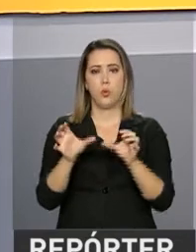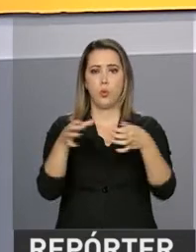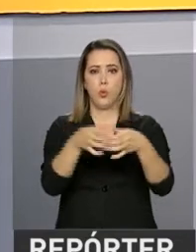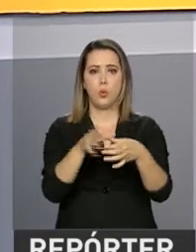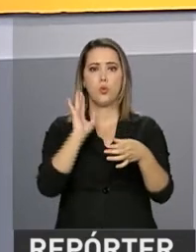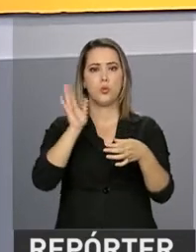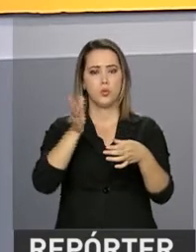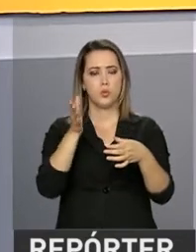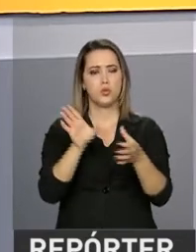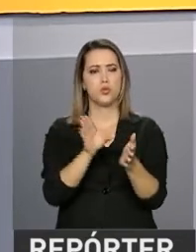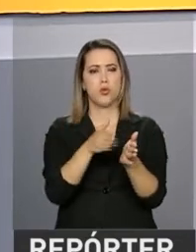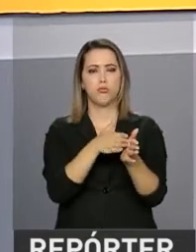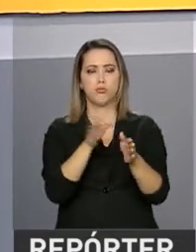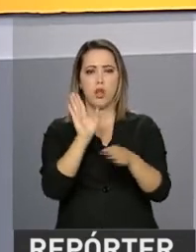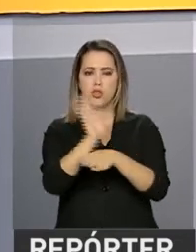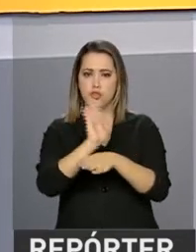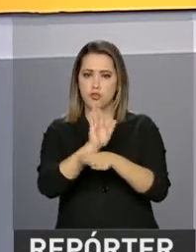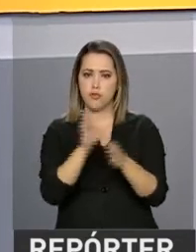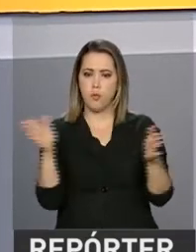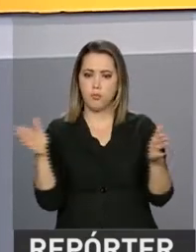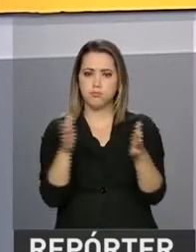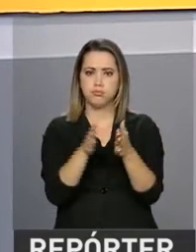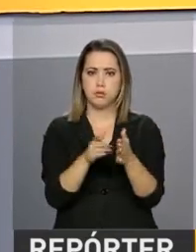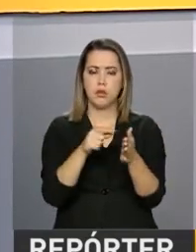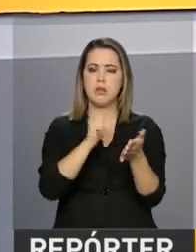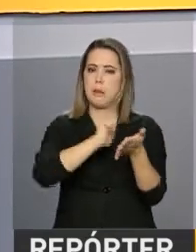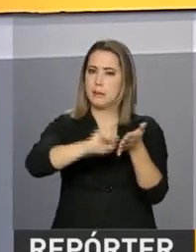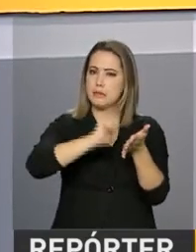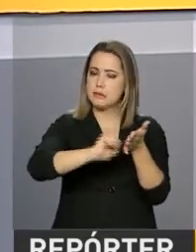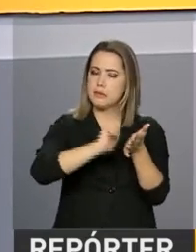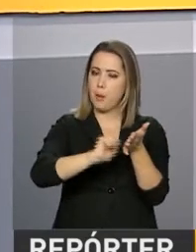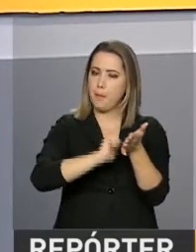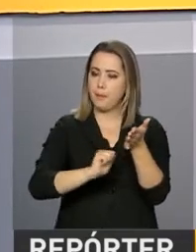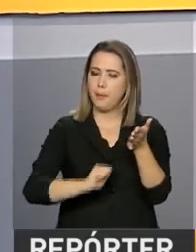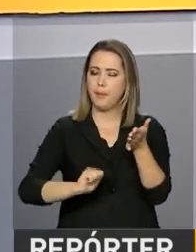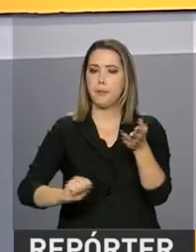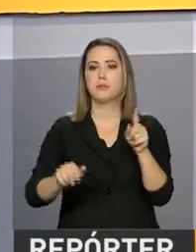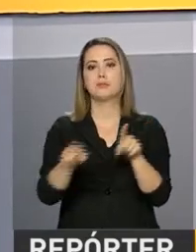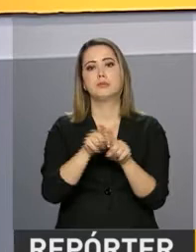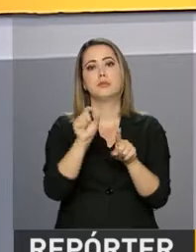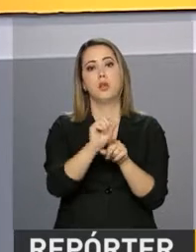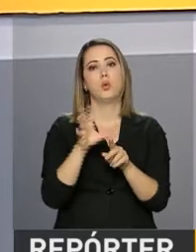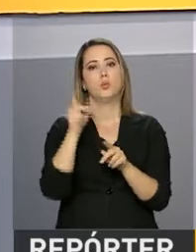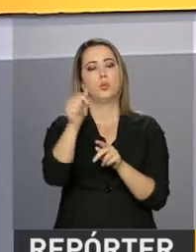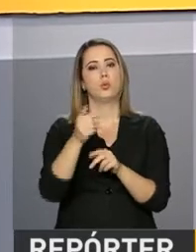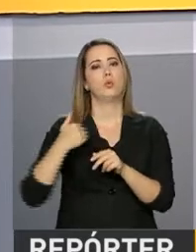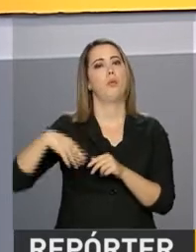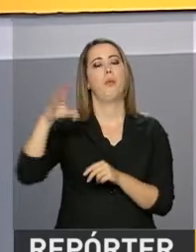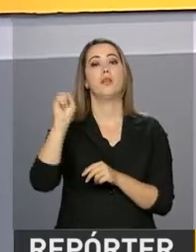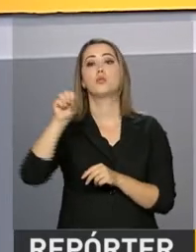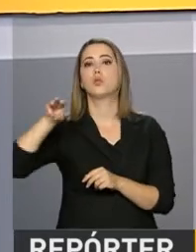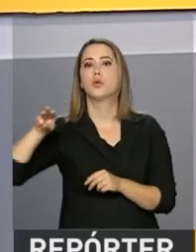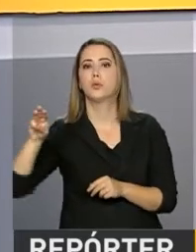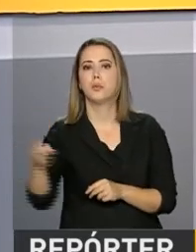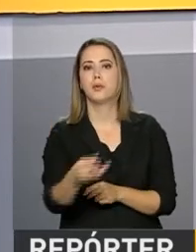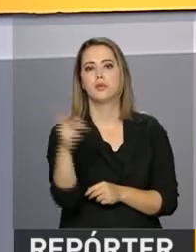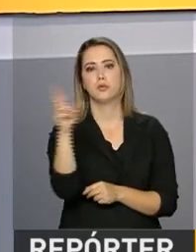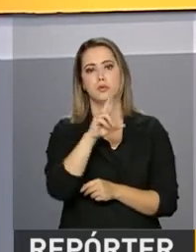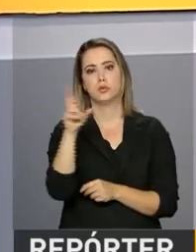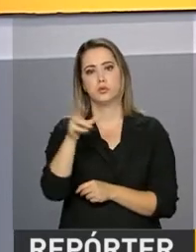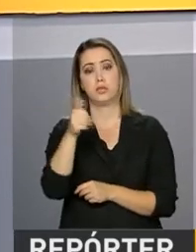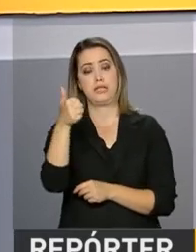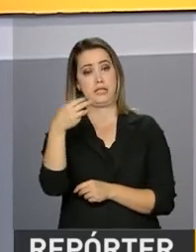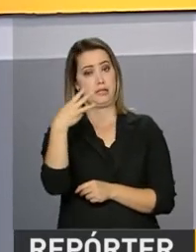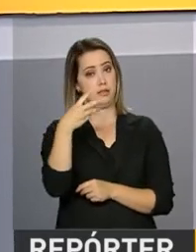seleções já tradicionais de curta-metragem e de roteiro. Ao todo, o programa vai destinar mais de oito milhões de reais para